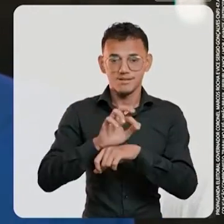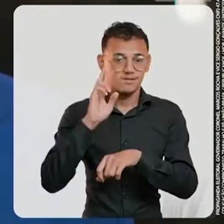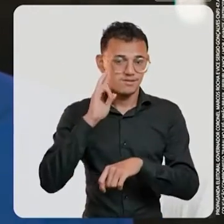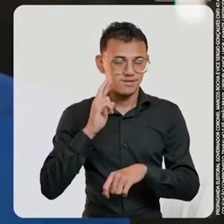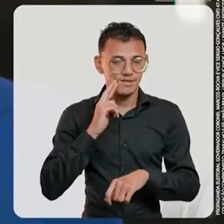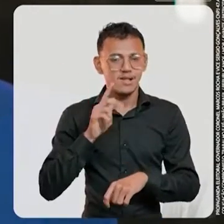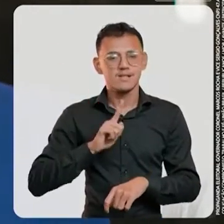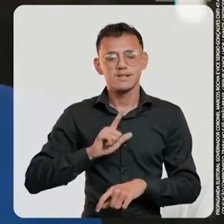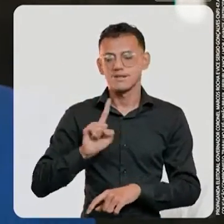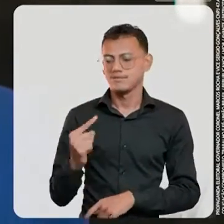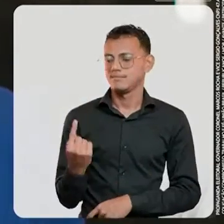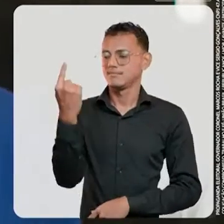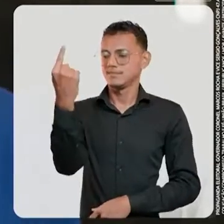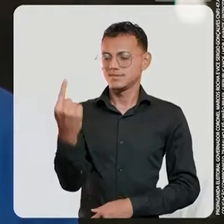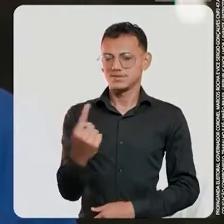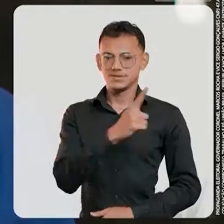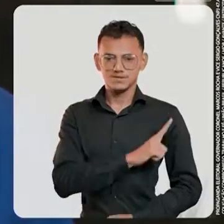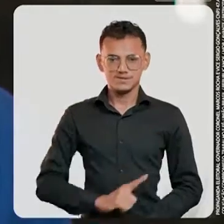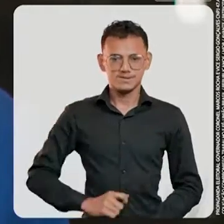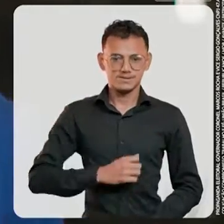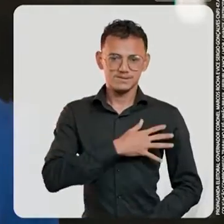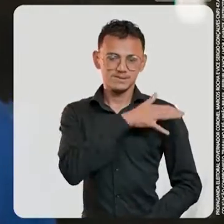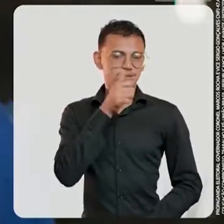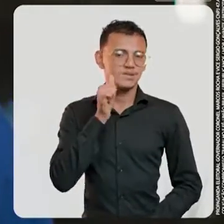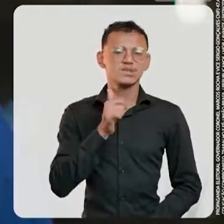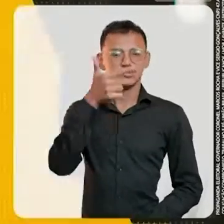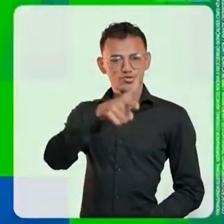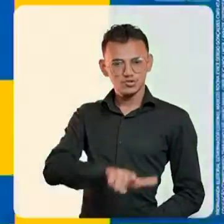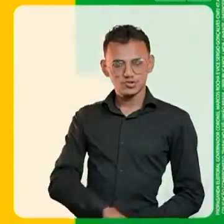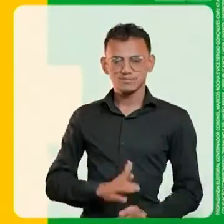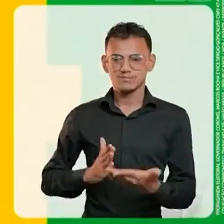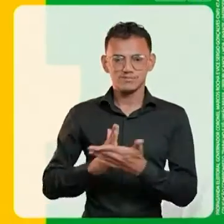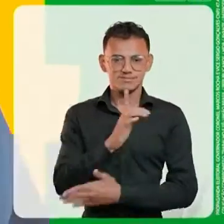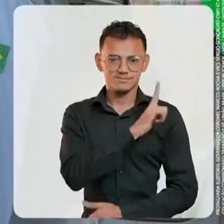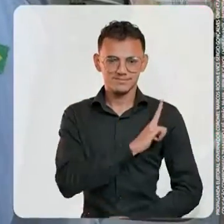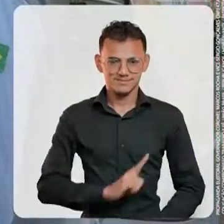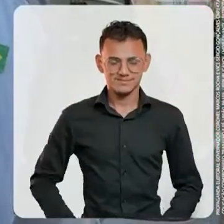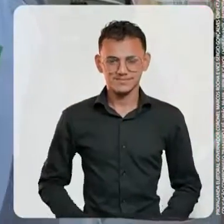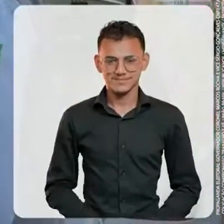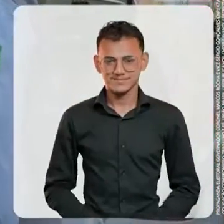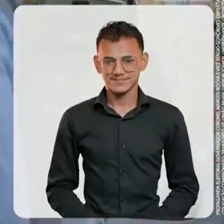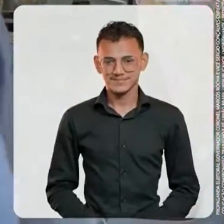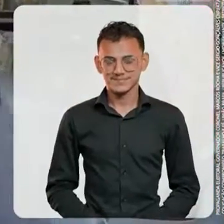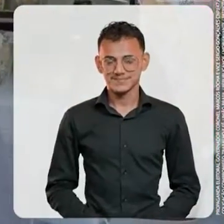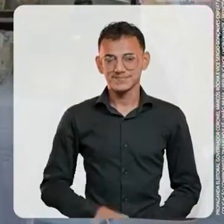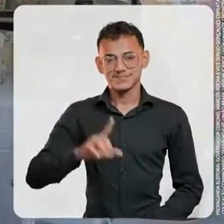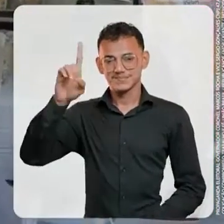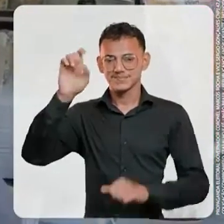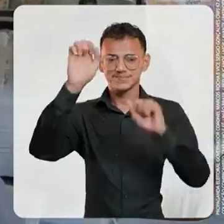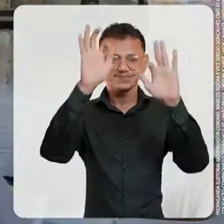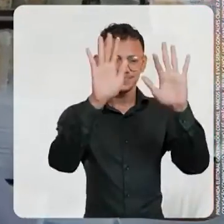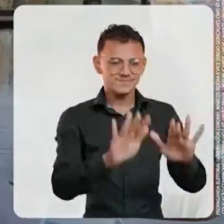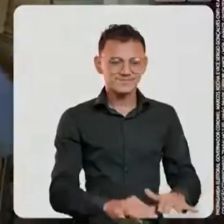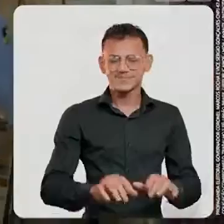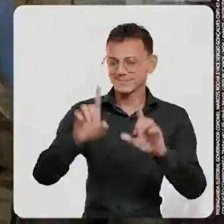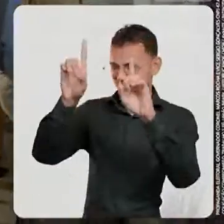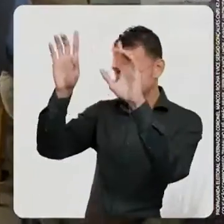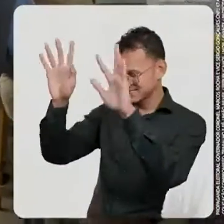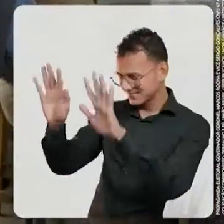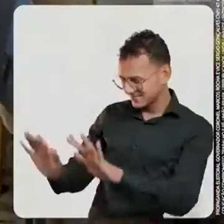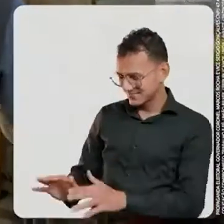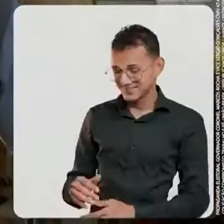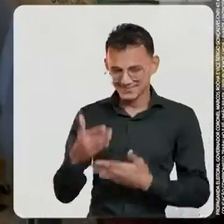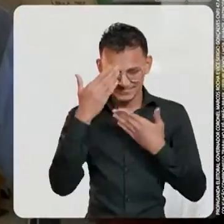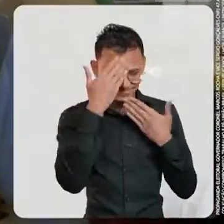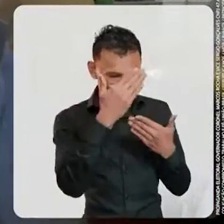Rondônia é ter o Coronel Marcos Rocha, reeleito. Deus abençoe. Deus abençoe. Deus muito vocês. Bom